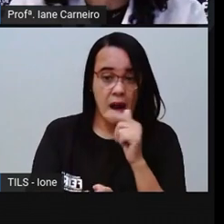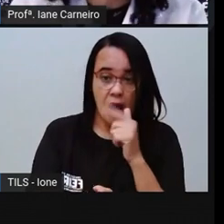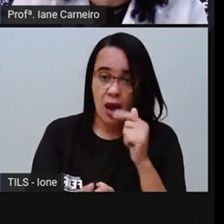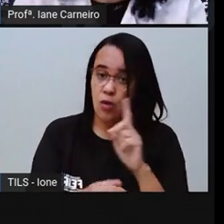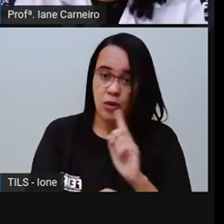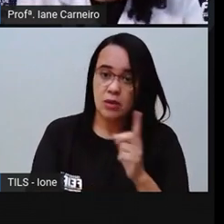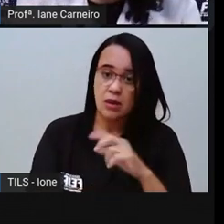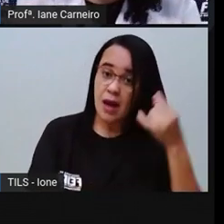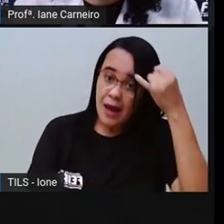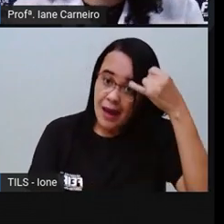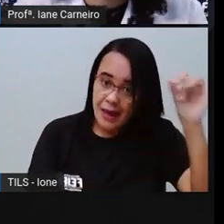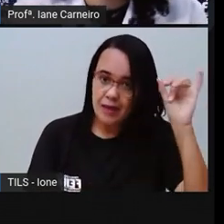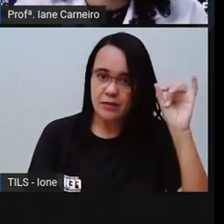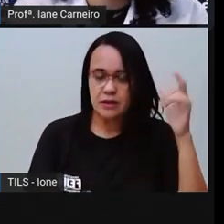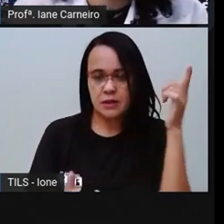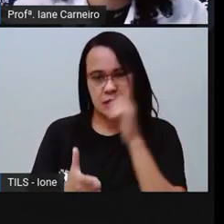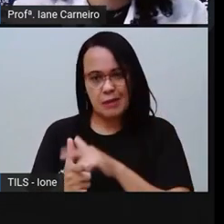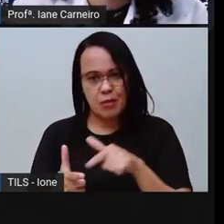acidente, tá joia?